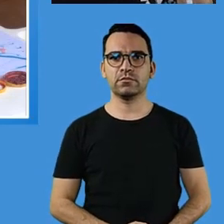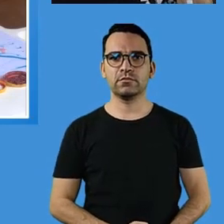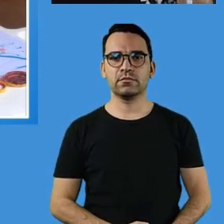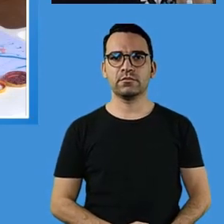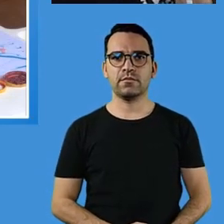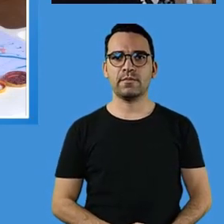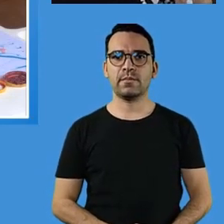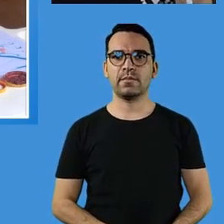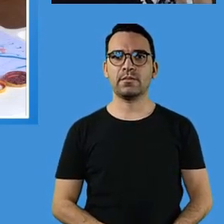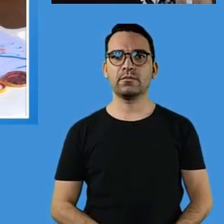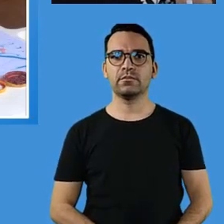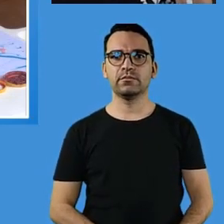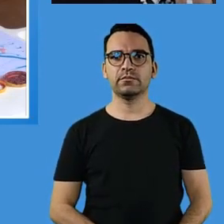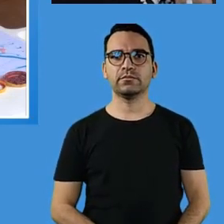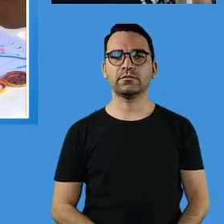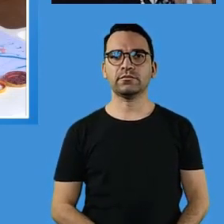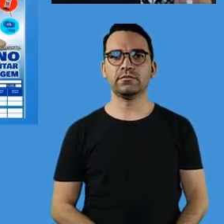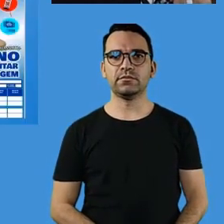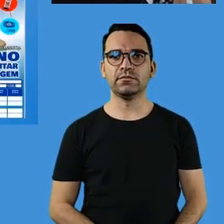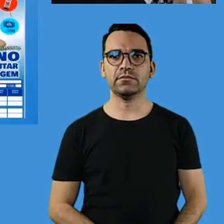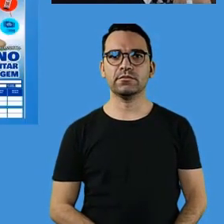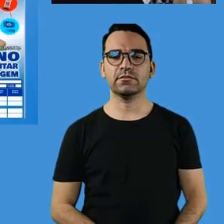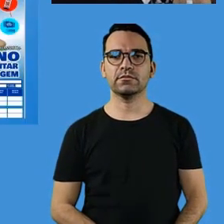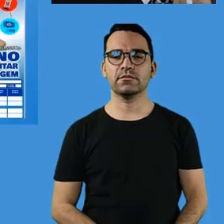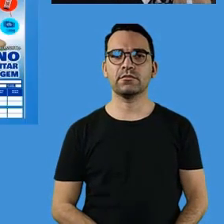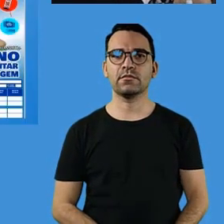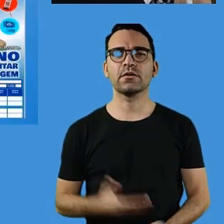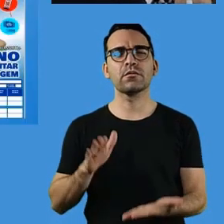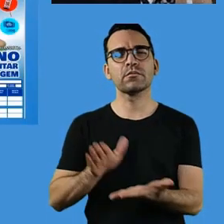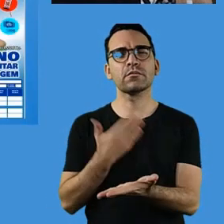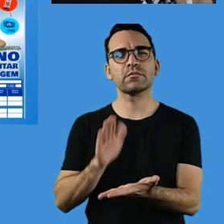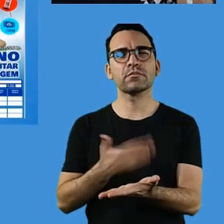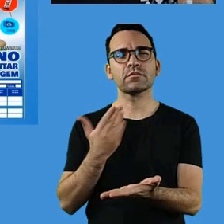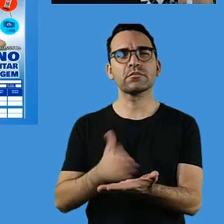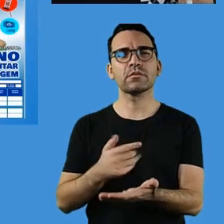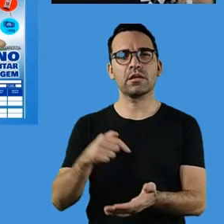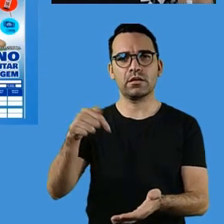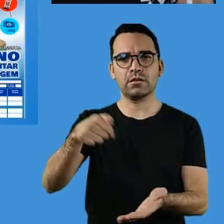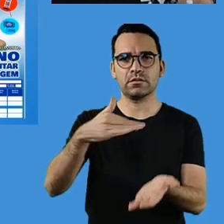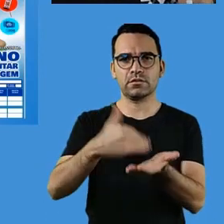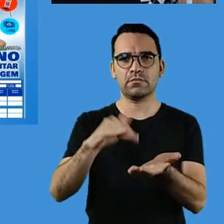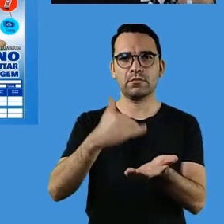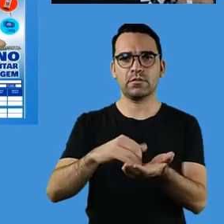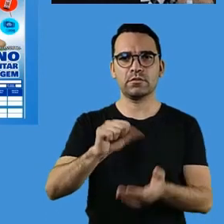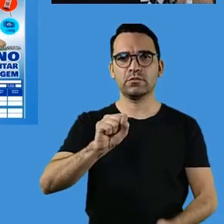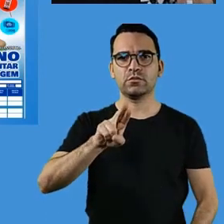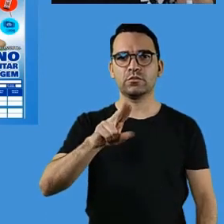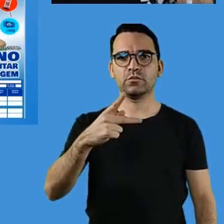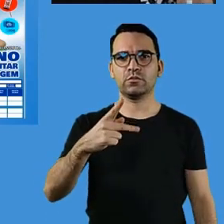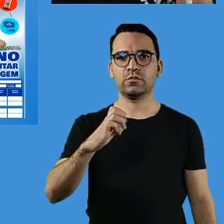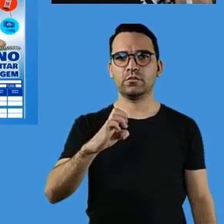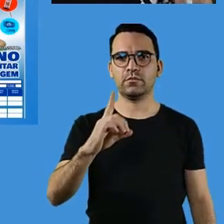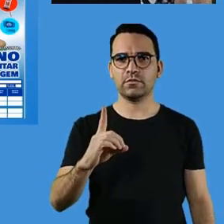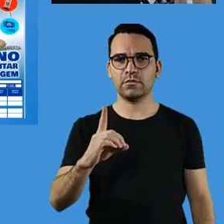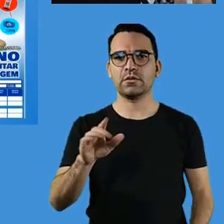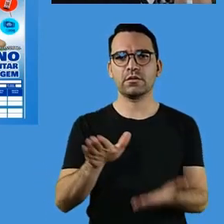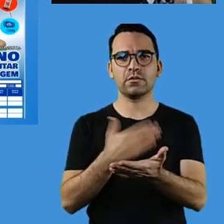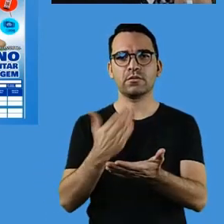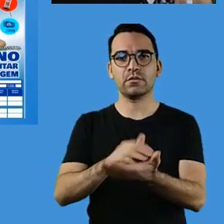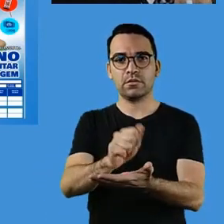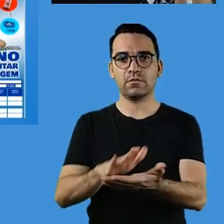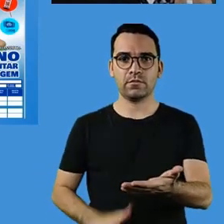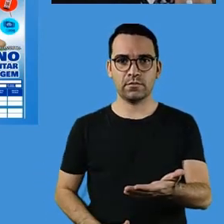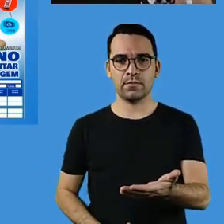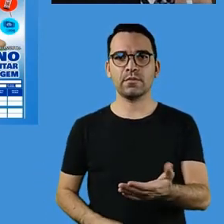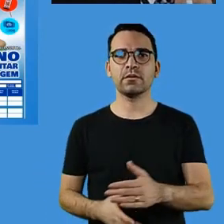Os cadernos produzidos pela CEMED e SUPED. Cadernos de atividades diagnósticas, planos de ação